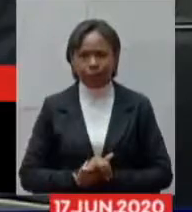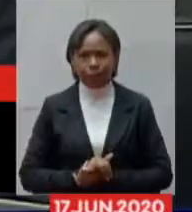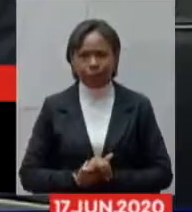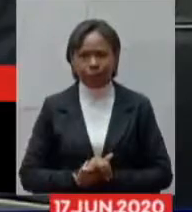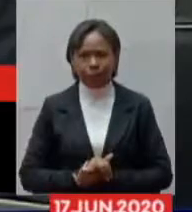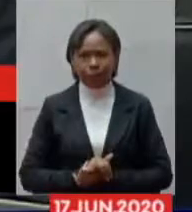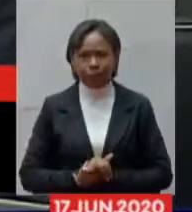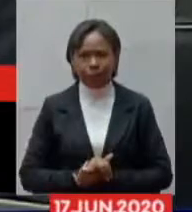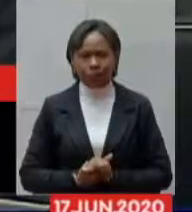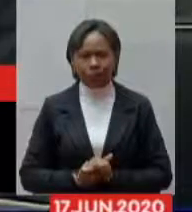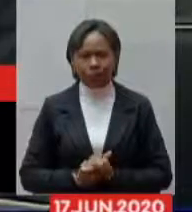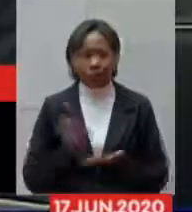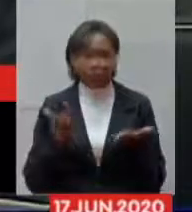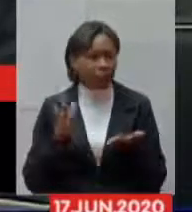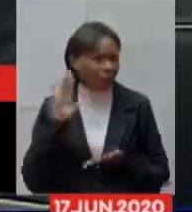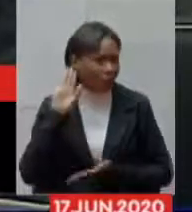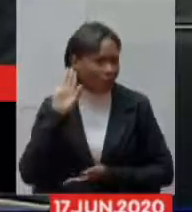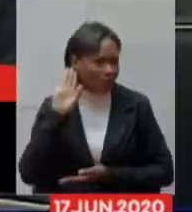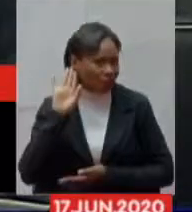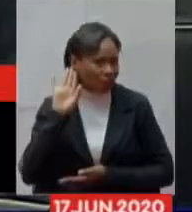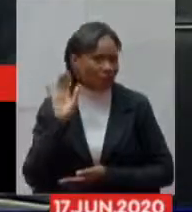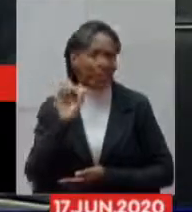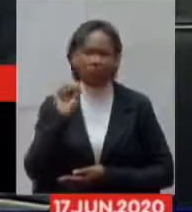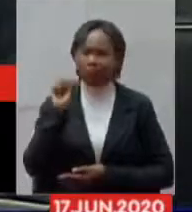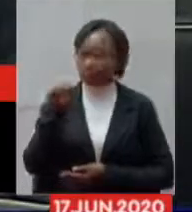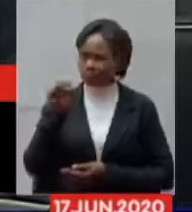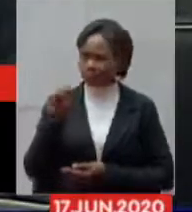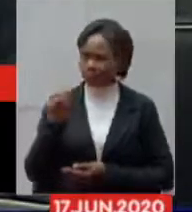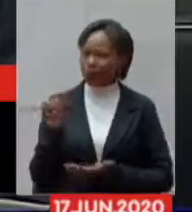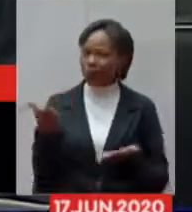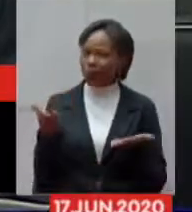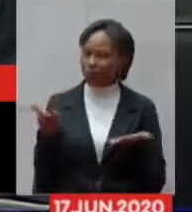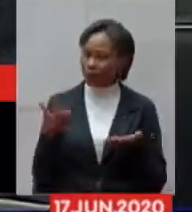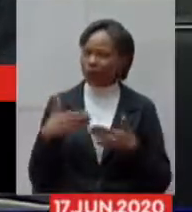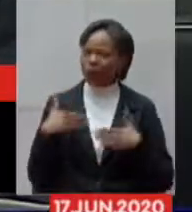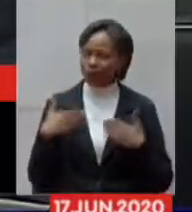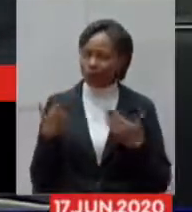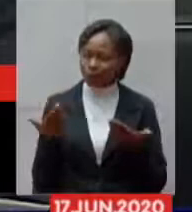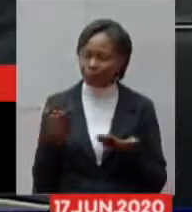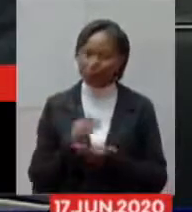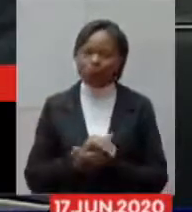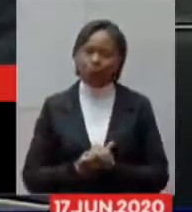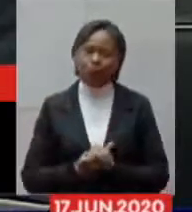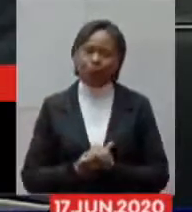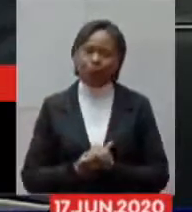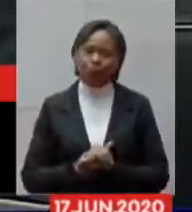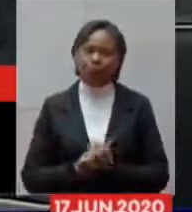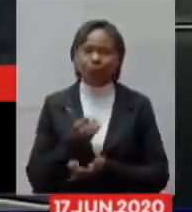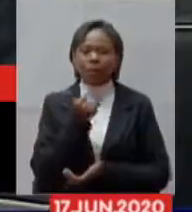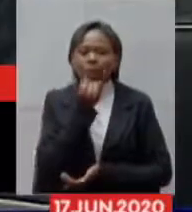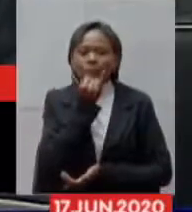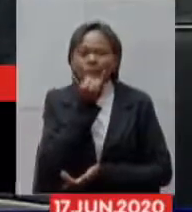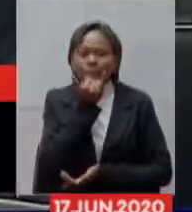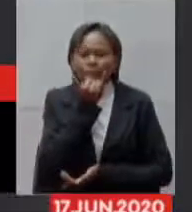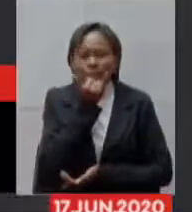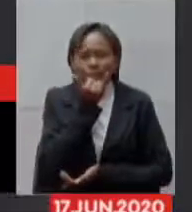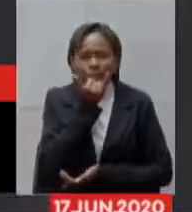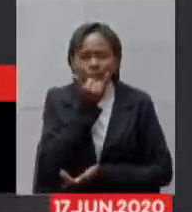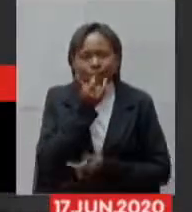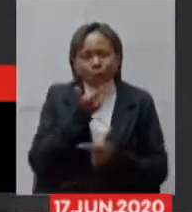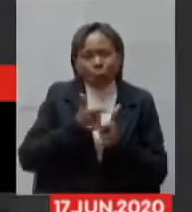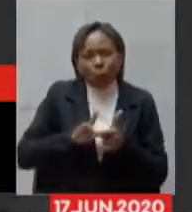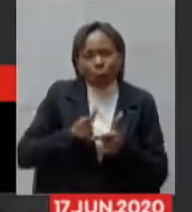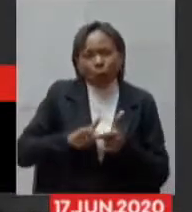bom agora me ouvem sim estamos ouvindo bem com alegria maravilha desculpa aí foi um problema